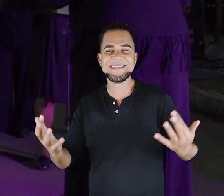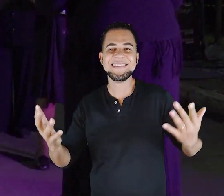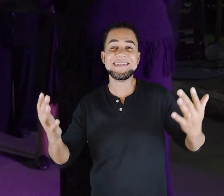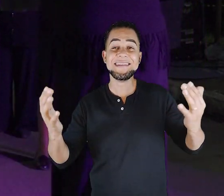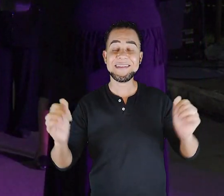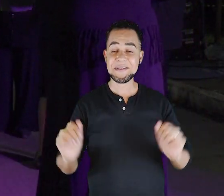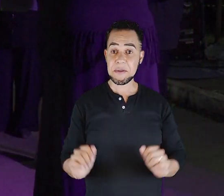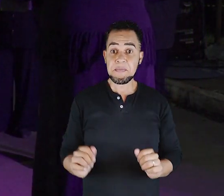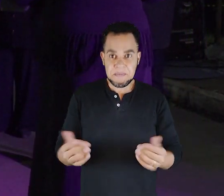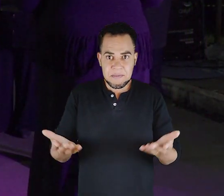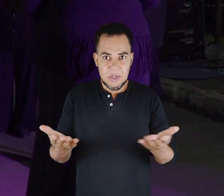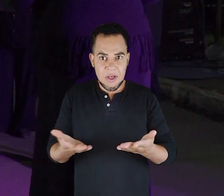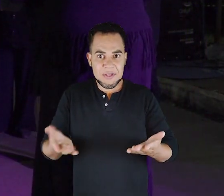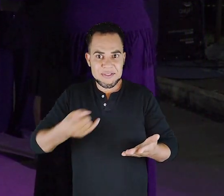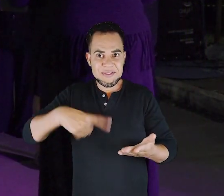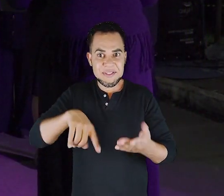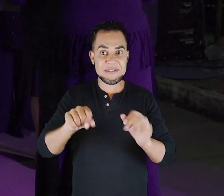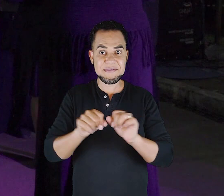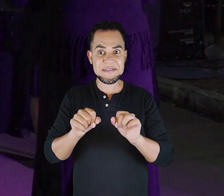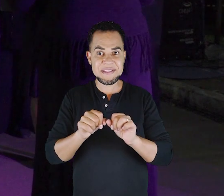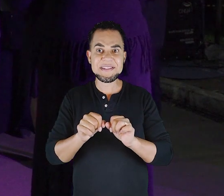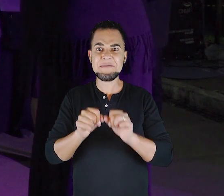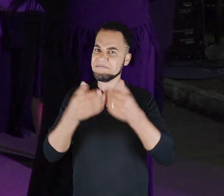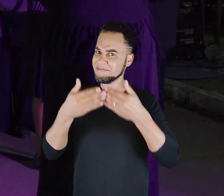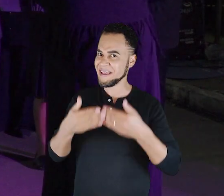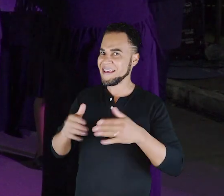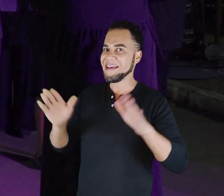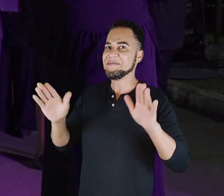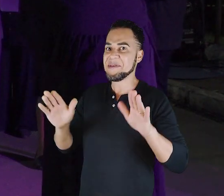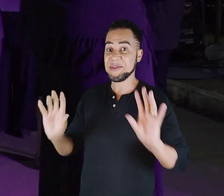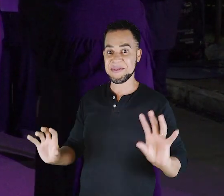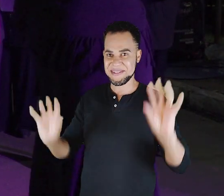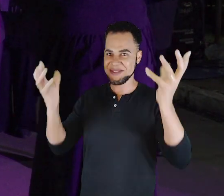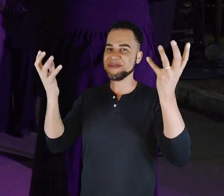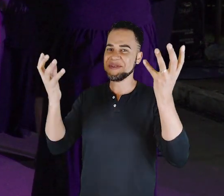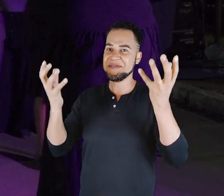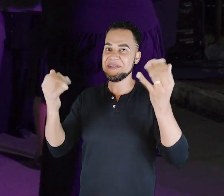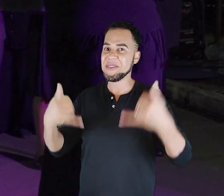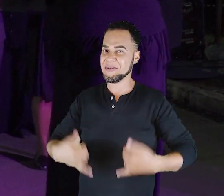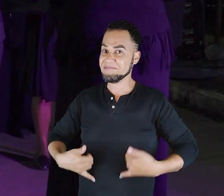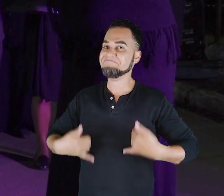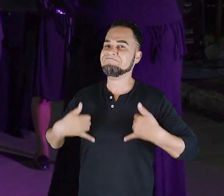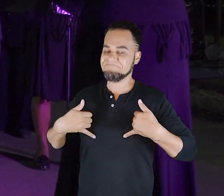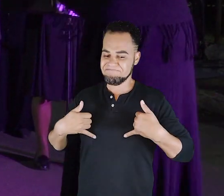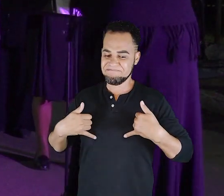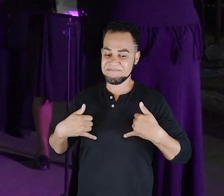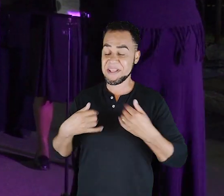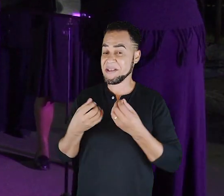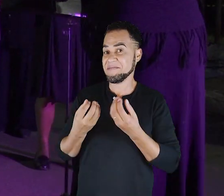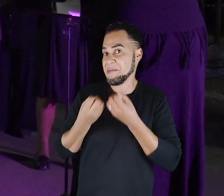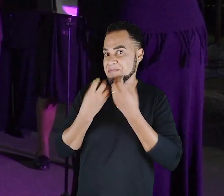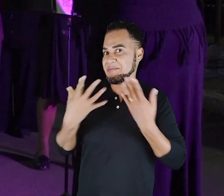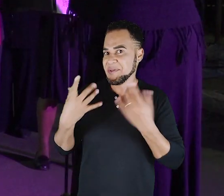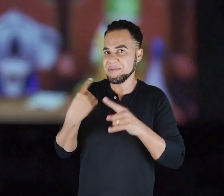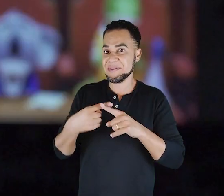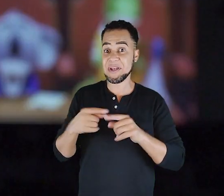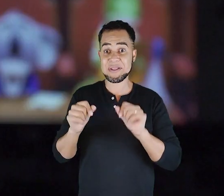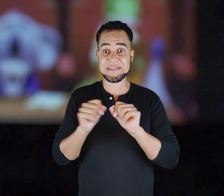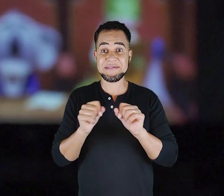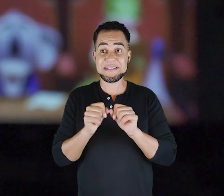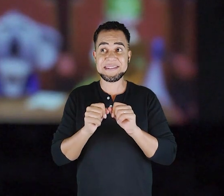Como hoje nós realizamos, tivemos a honra de realizar a abertura do evento, que